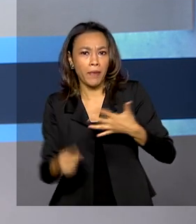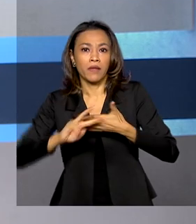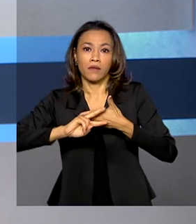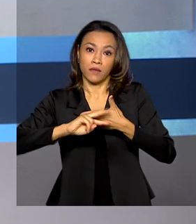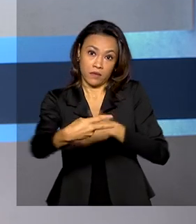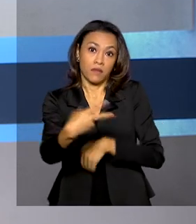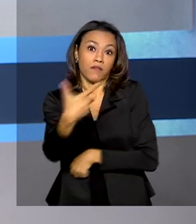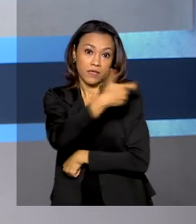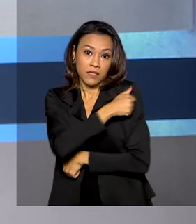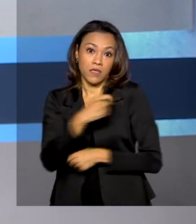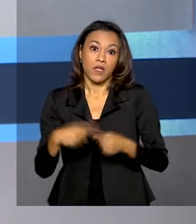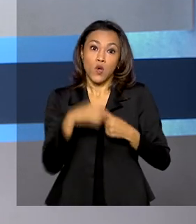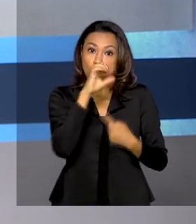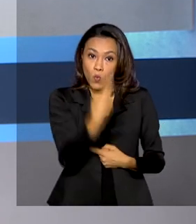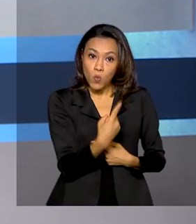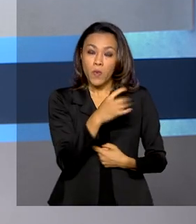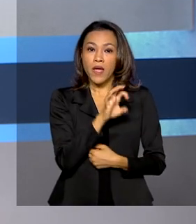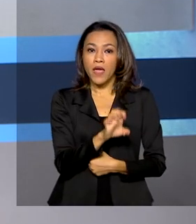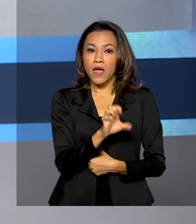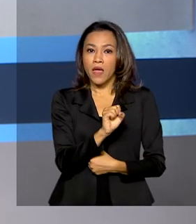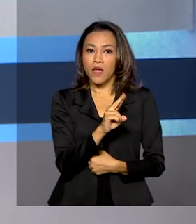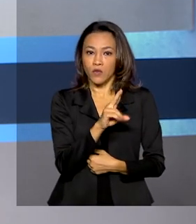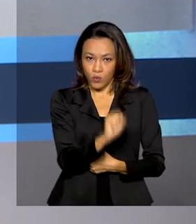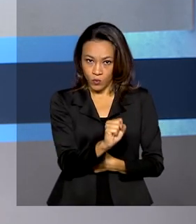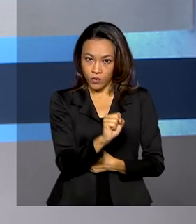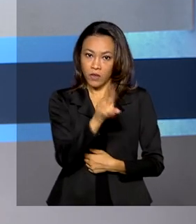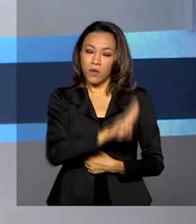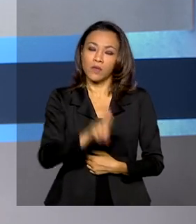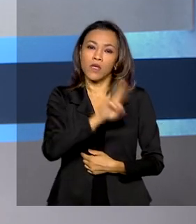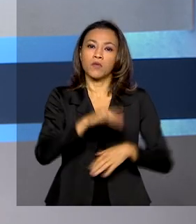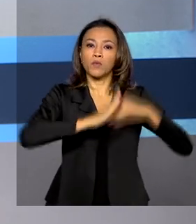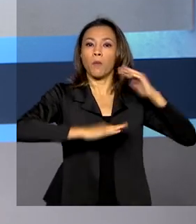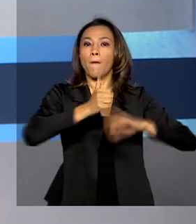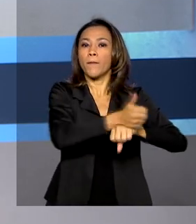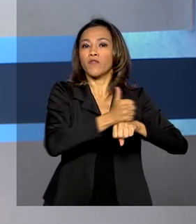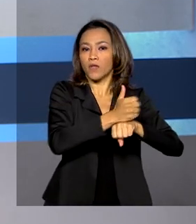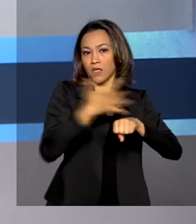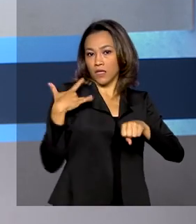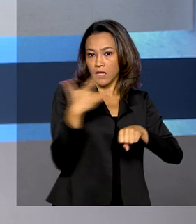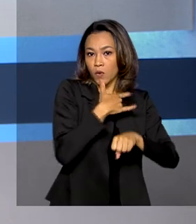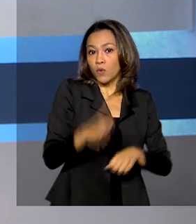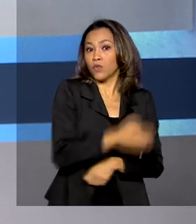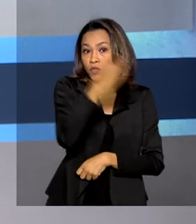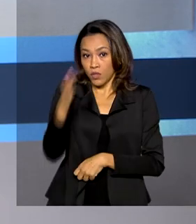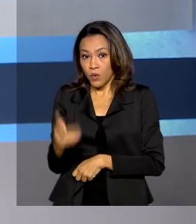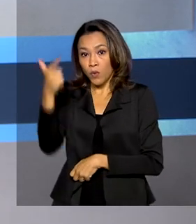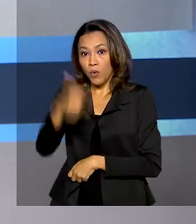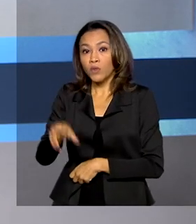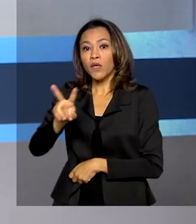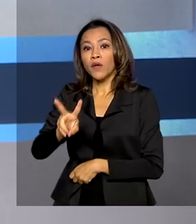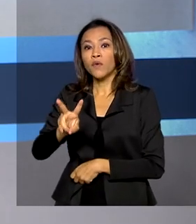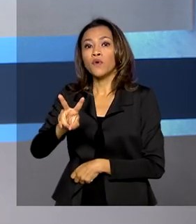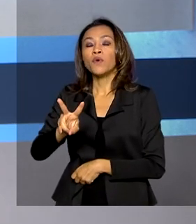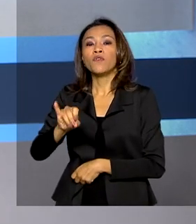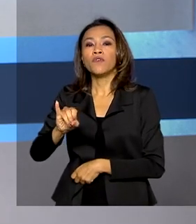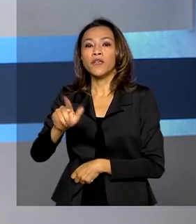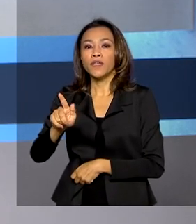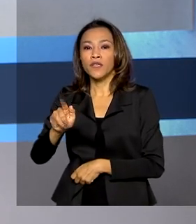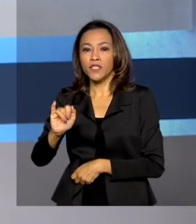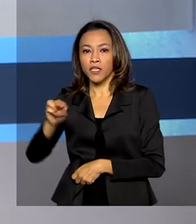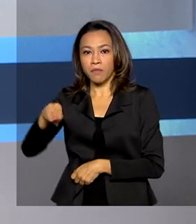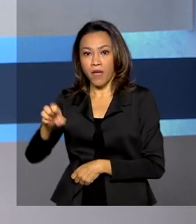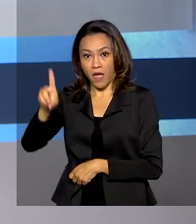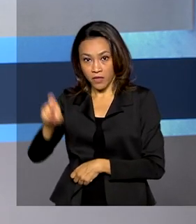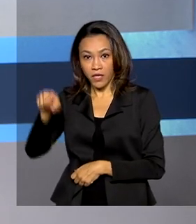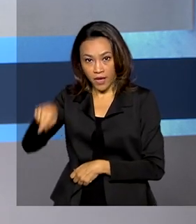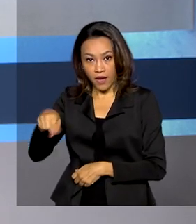eSUS Notifica, que é usado pelos profissionais de saúde. A outra é o Vigimed da Anvisa, que pode ser usada por todos e